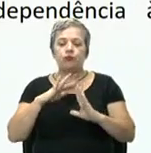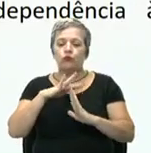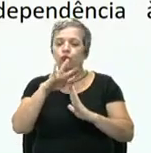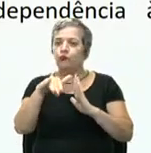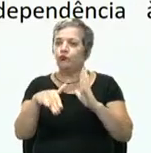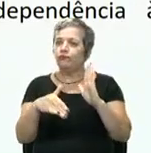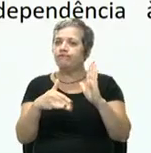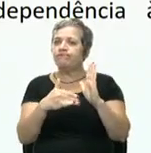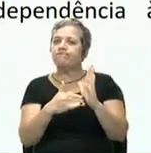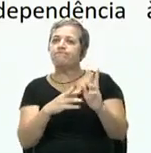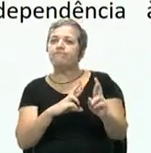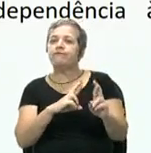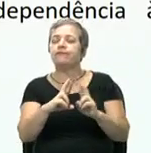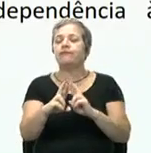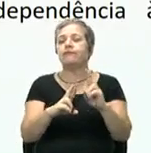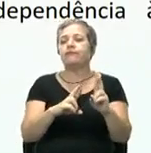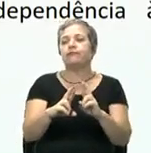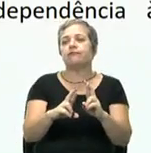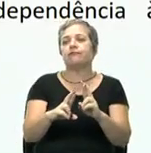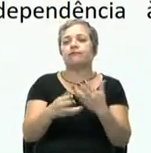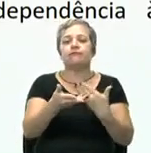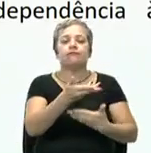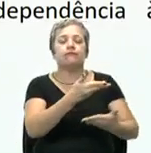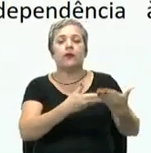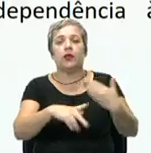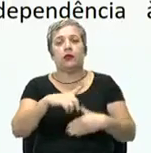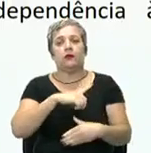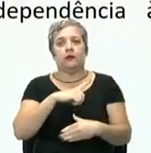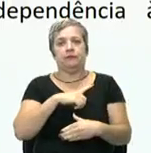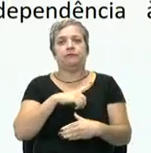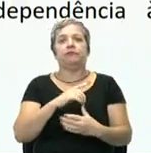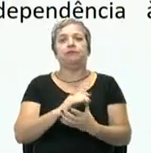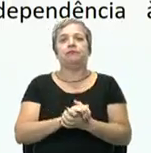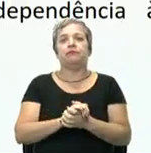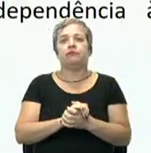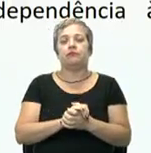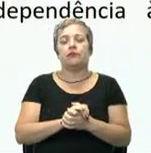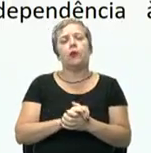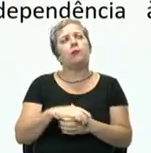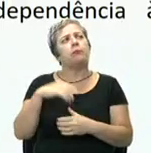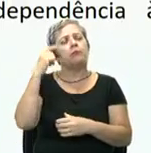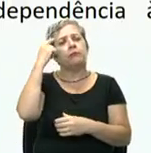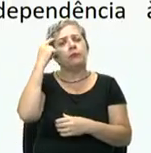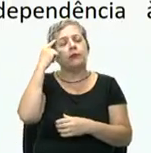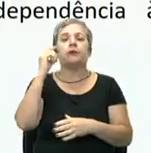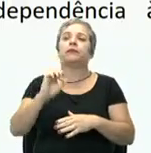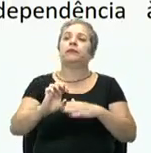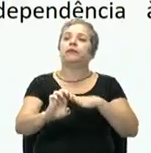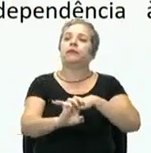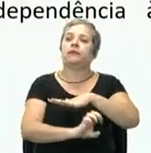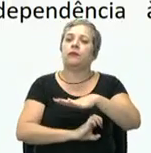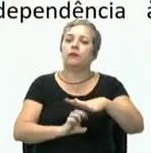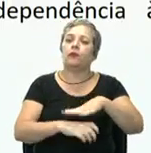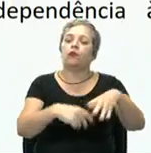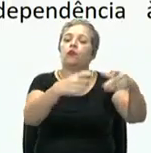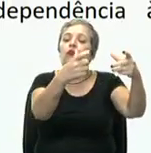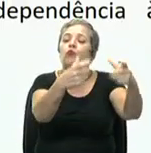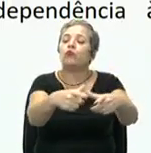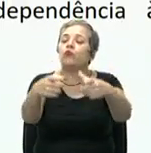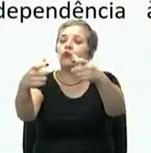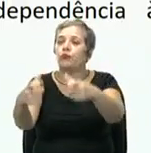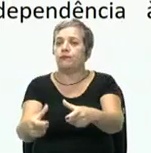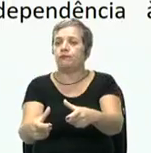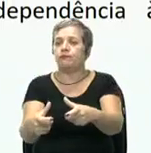e o relacionamento das partes que formam esse todo. Então eu posso pensar na empresa, nos departamentos,